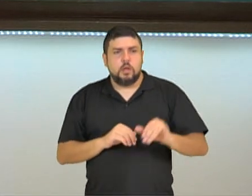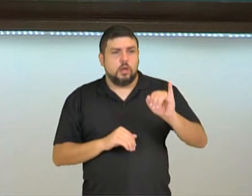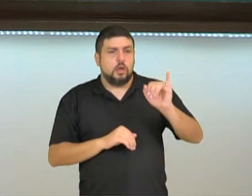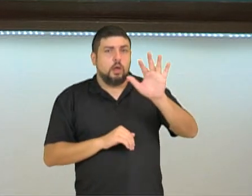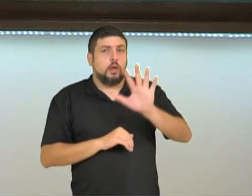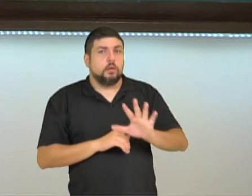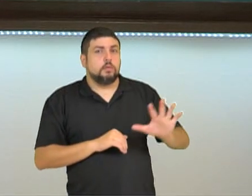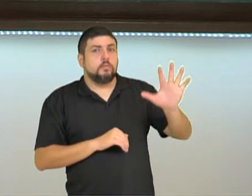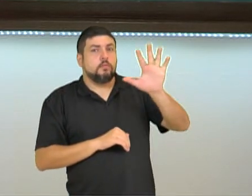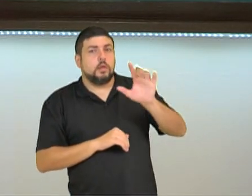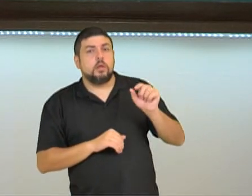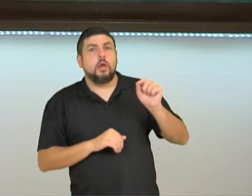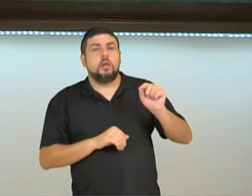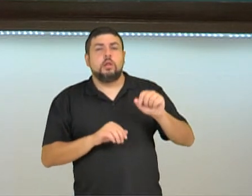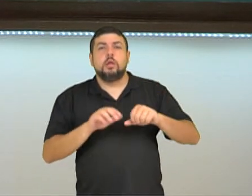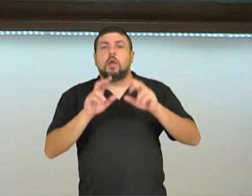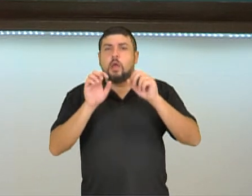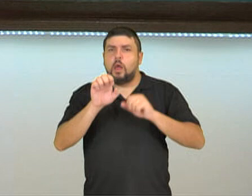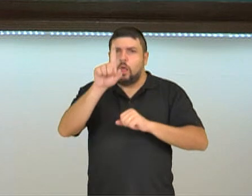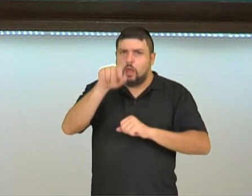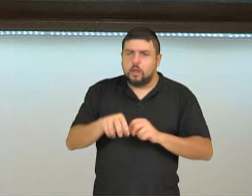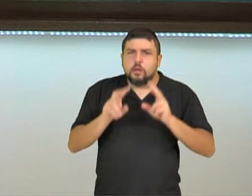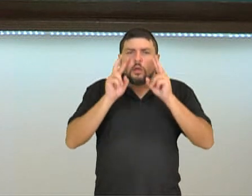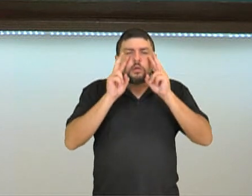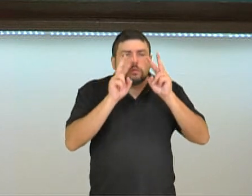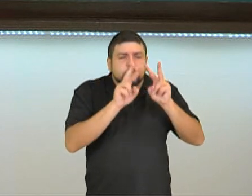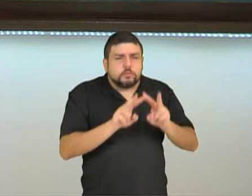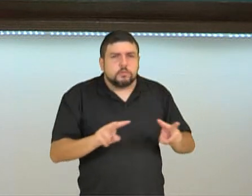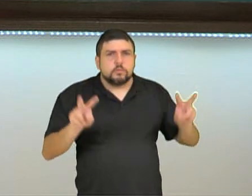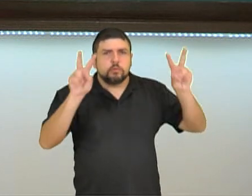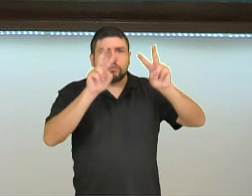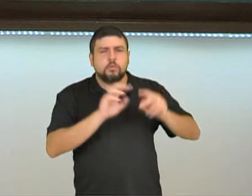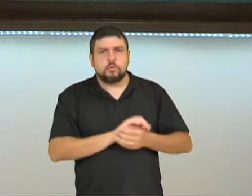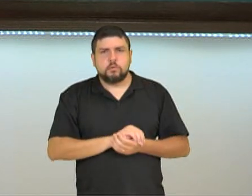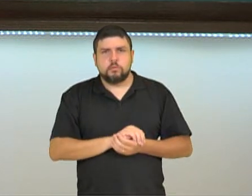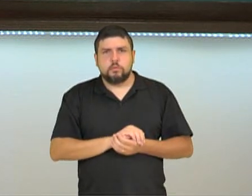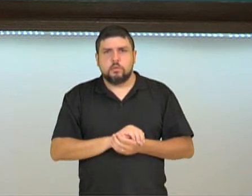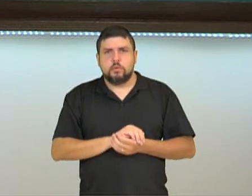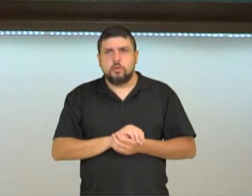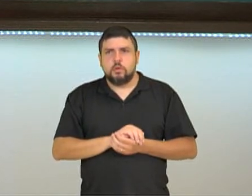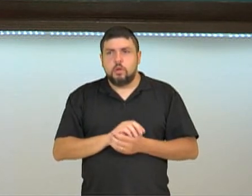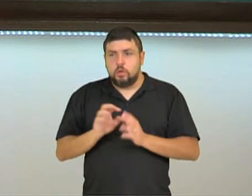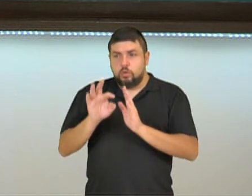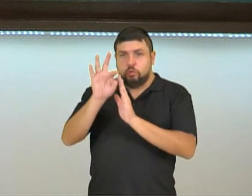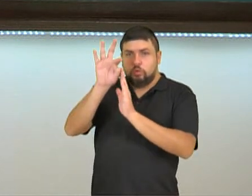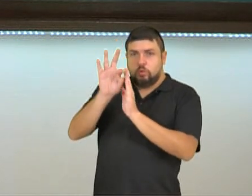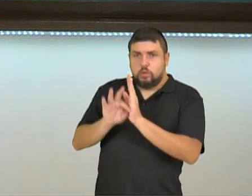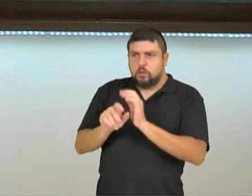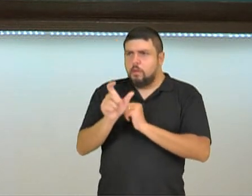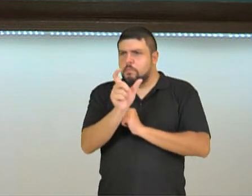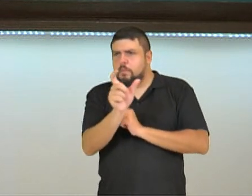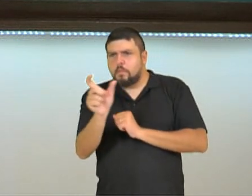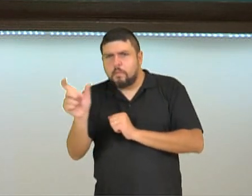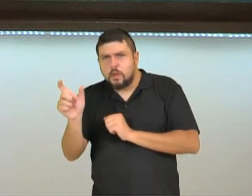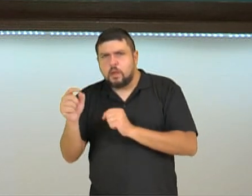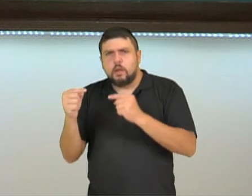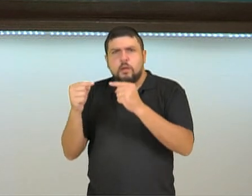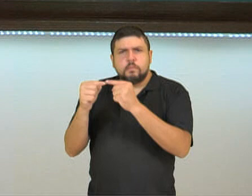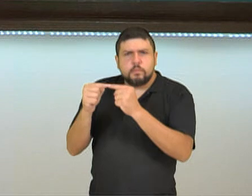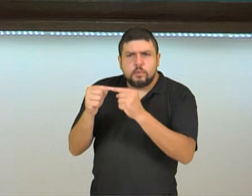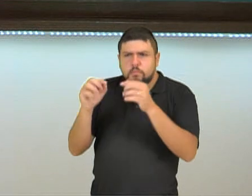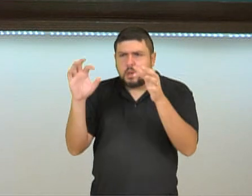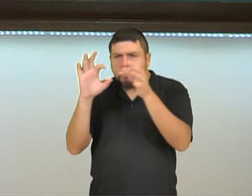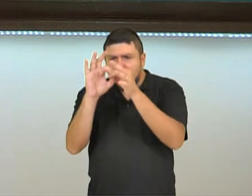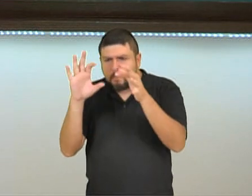representa de uma forma visual esses elementos. Enquanto no texto escrito temos palavras, pontuação, coesão e coerência,